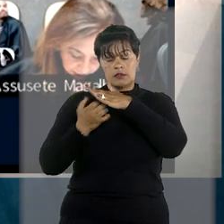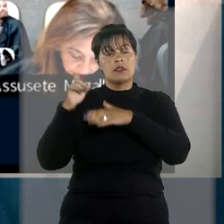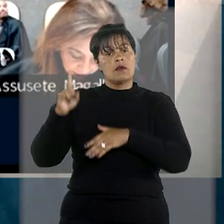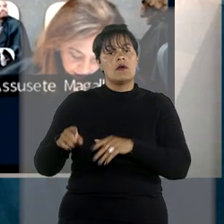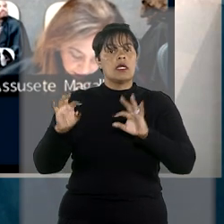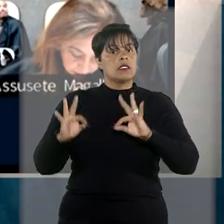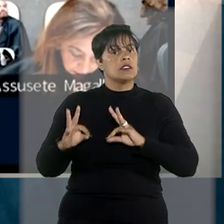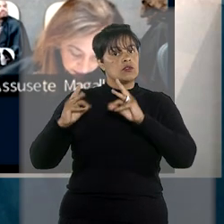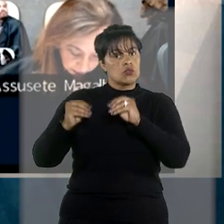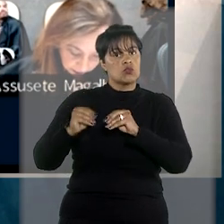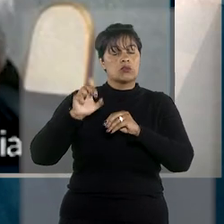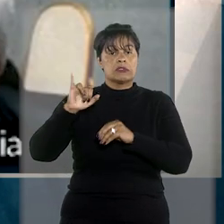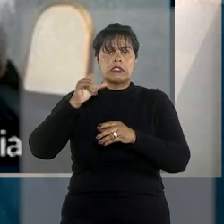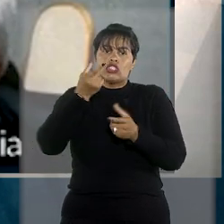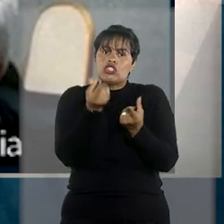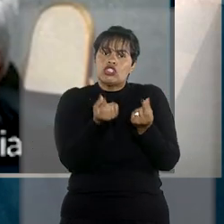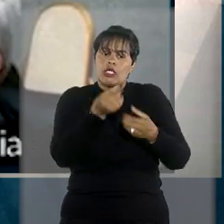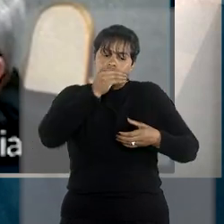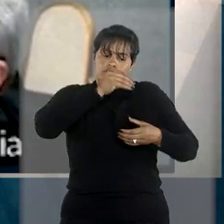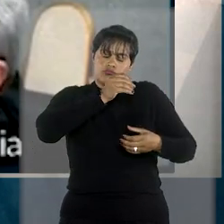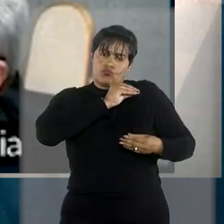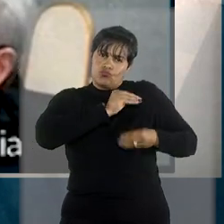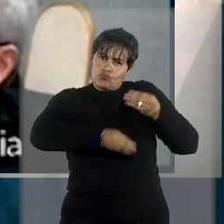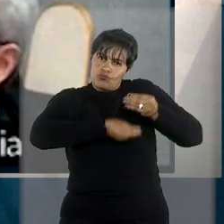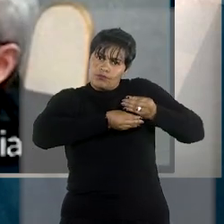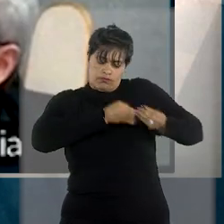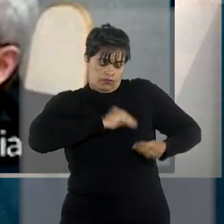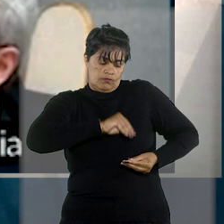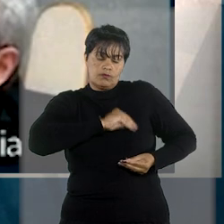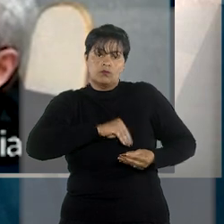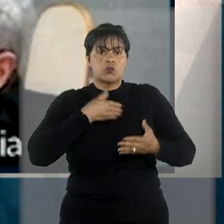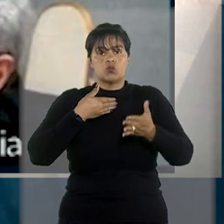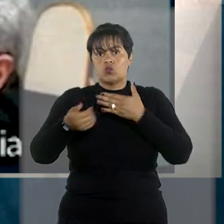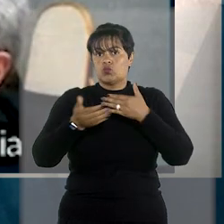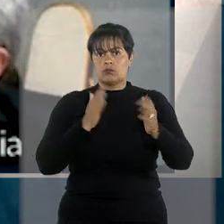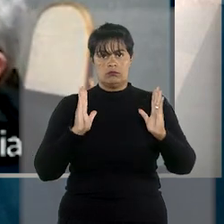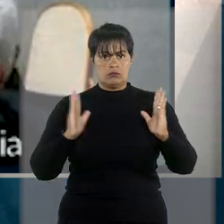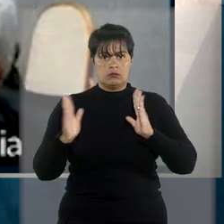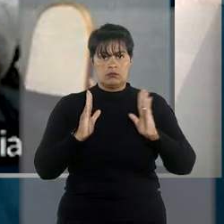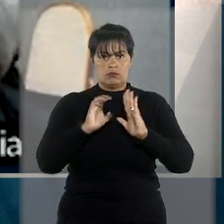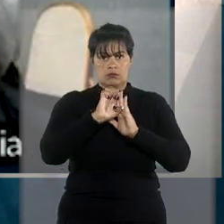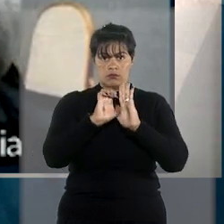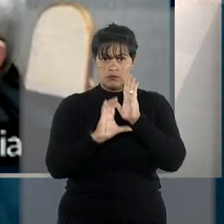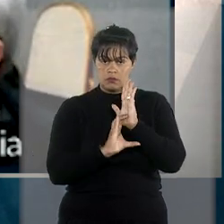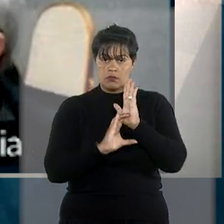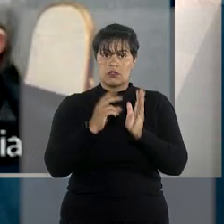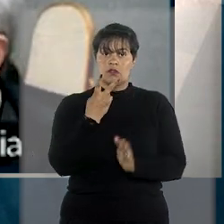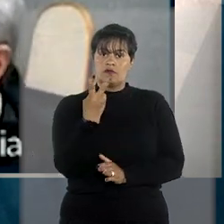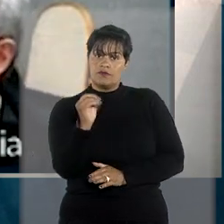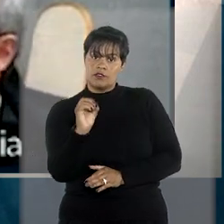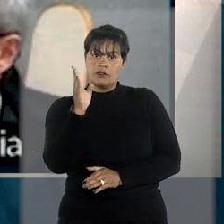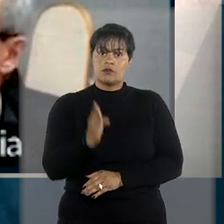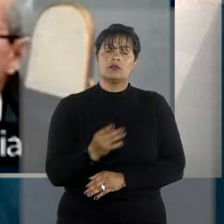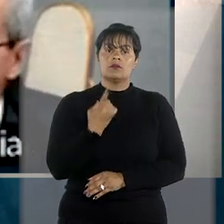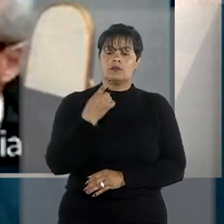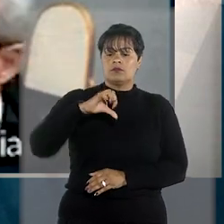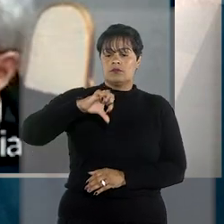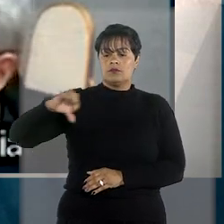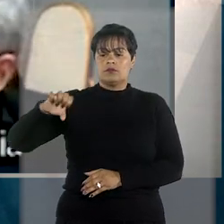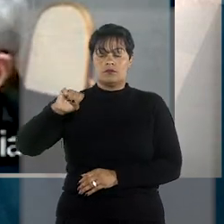do empregado a qualquer título, sejam anteriores ou posteriores à Emenda Constitucional 20 de 1998.